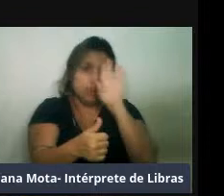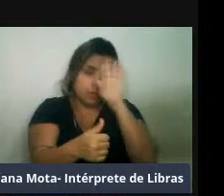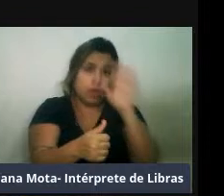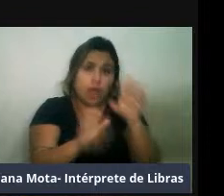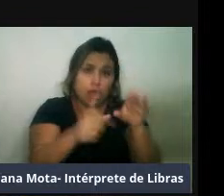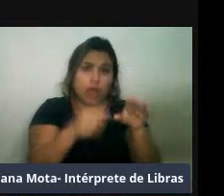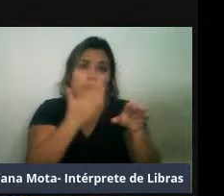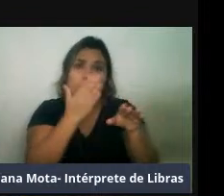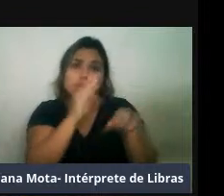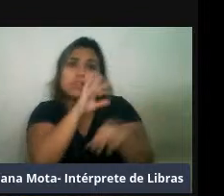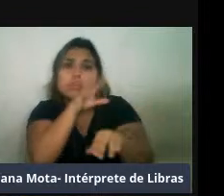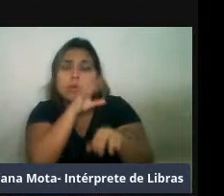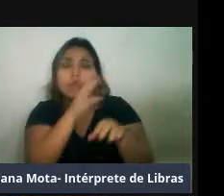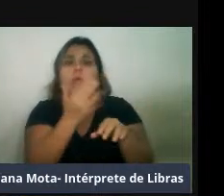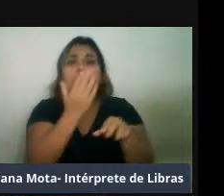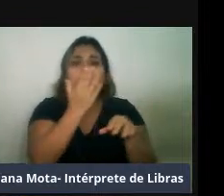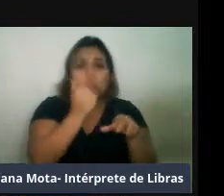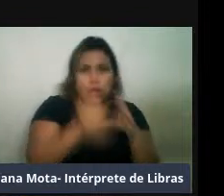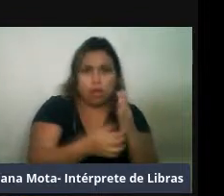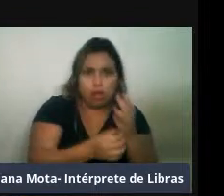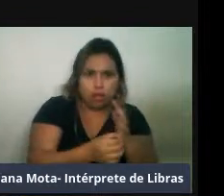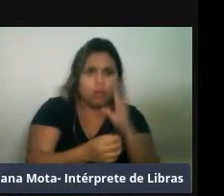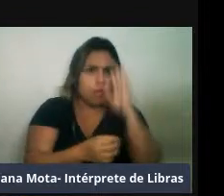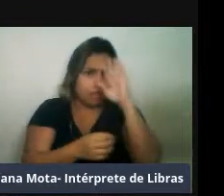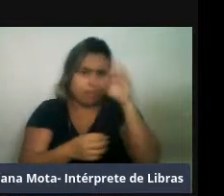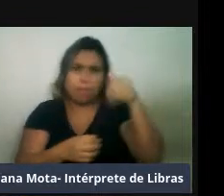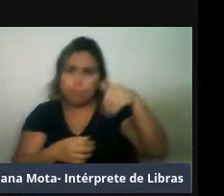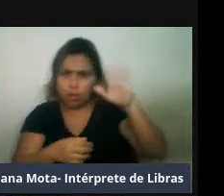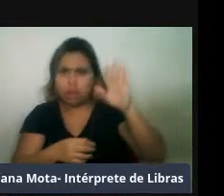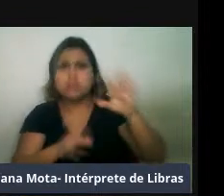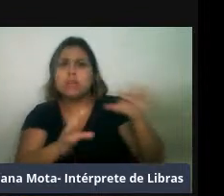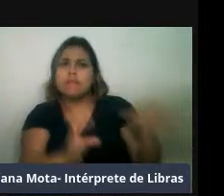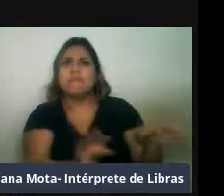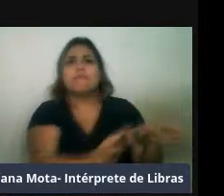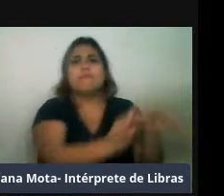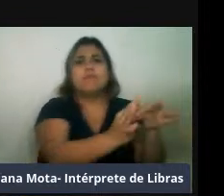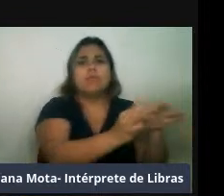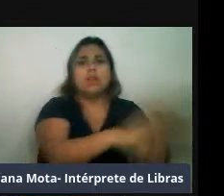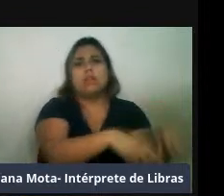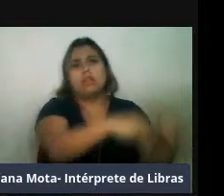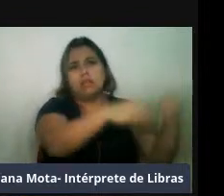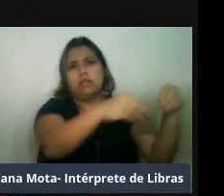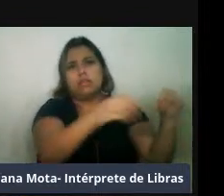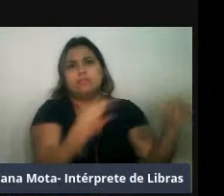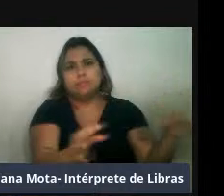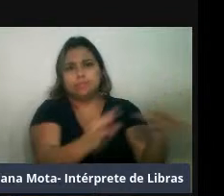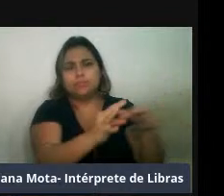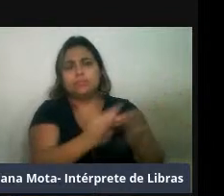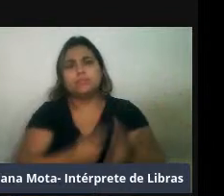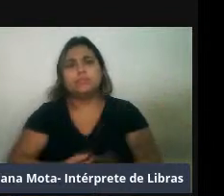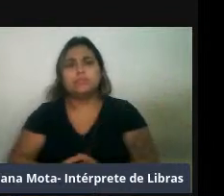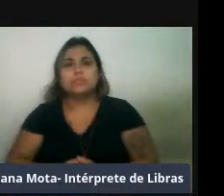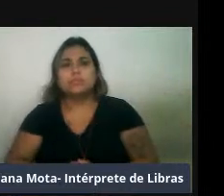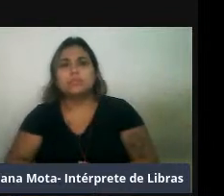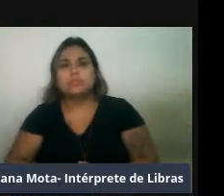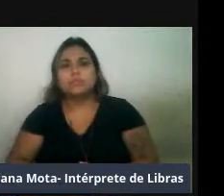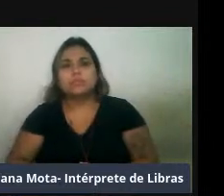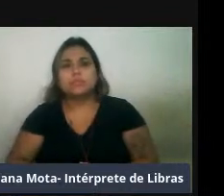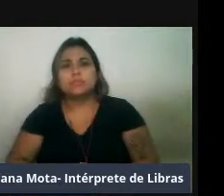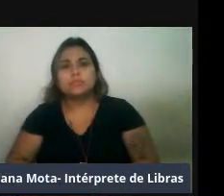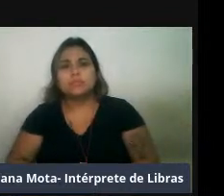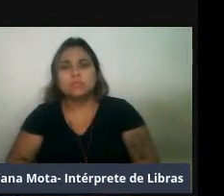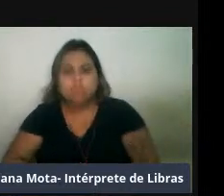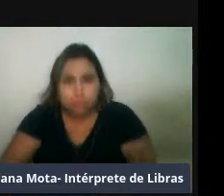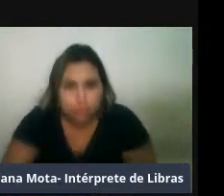mamíferos marinhos. Então são animais que têm vínculos com o ambiente terrestre. E aí a gente tem espécies com áreas com distribuição